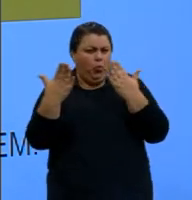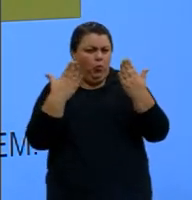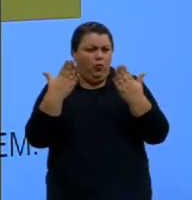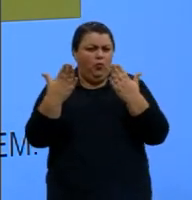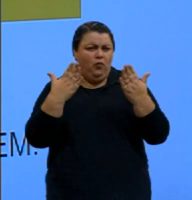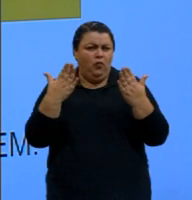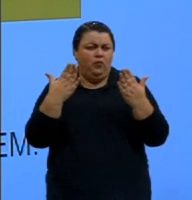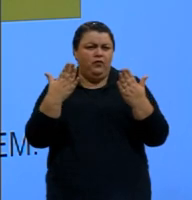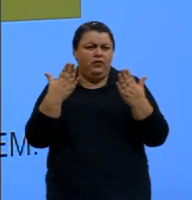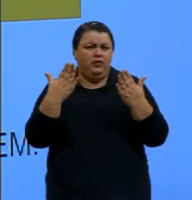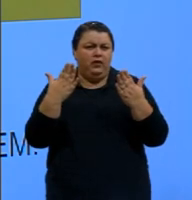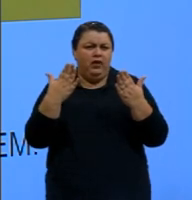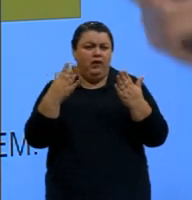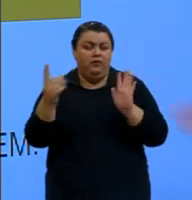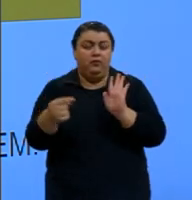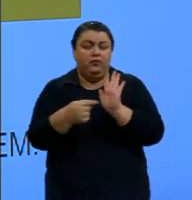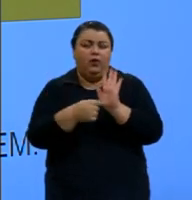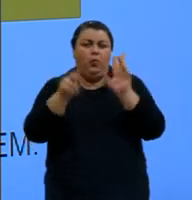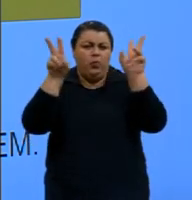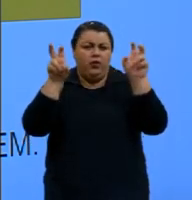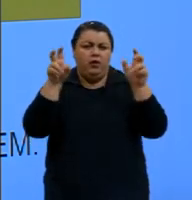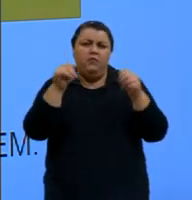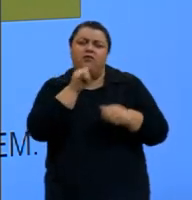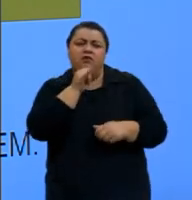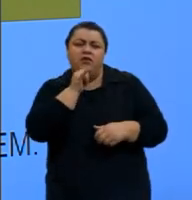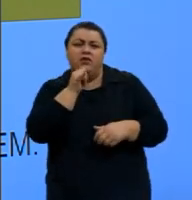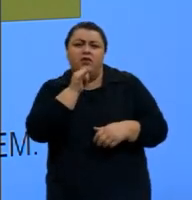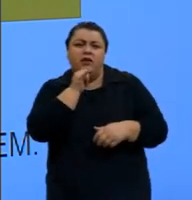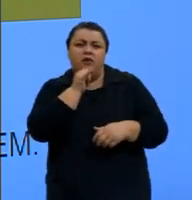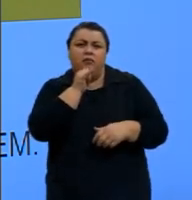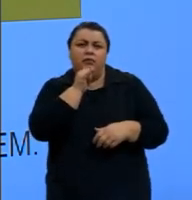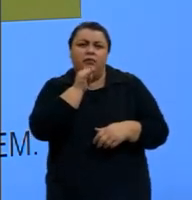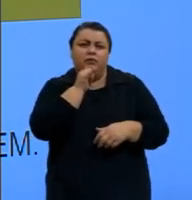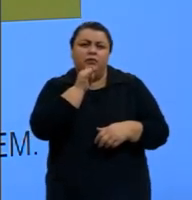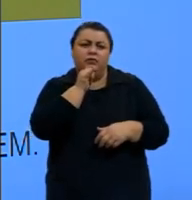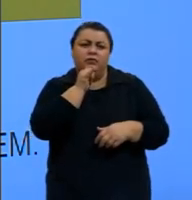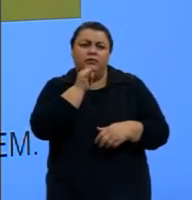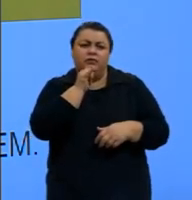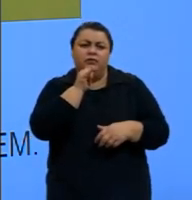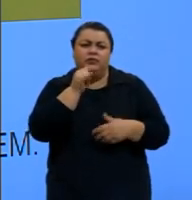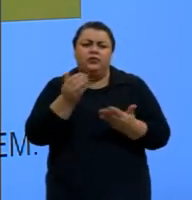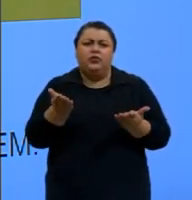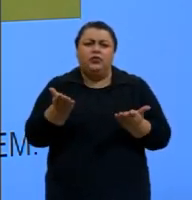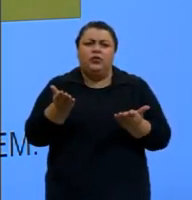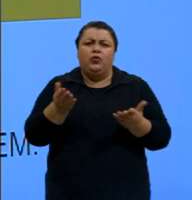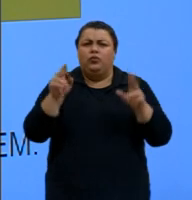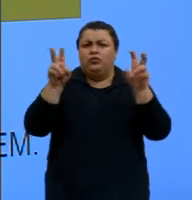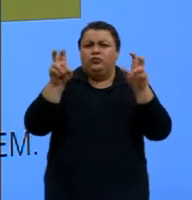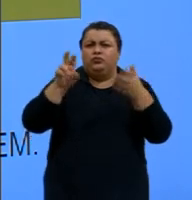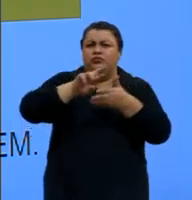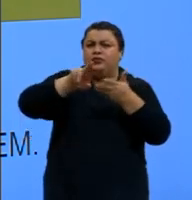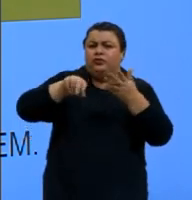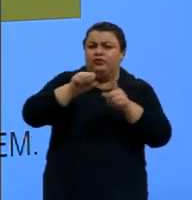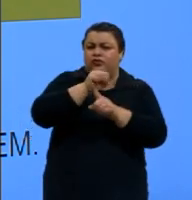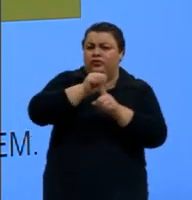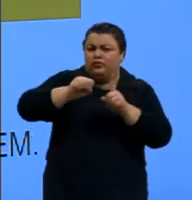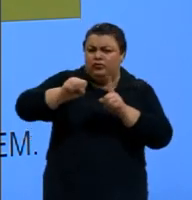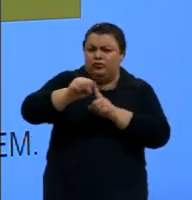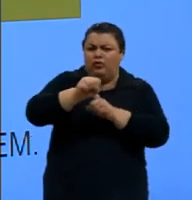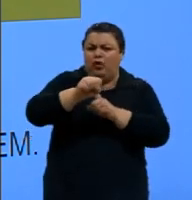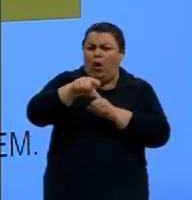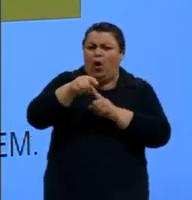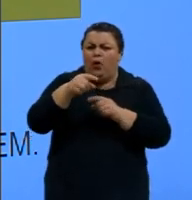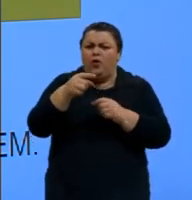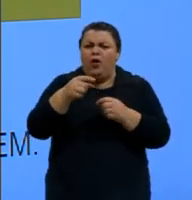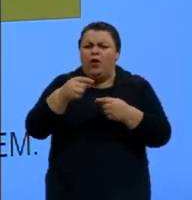nós vamos trazer algum tema aqui, por exemplo, sobre Durkheim, e você ficou com alguma dúvida sobre esse sociólogo, comente lá no